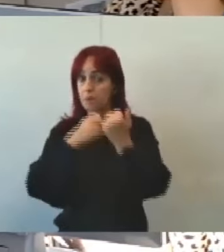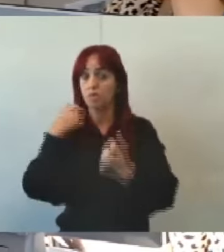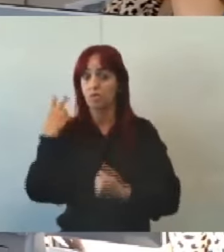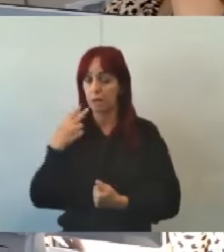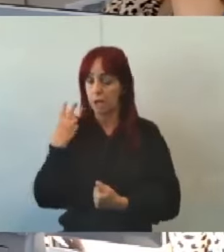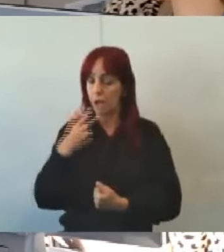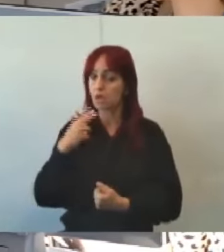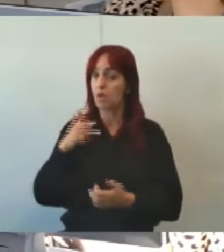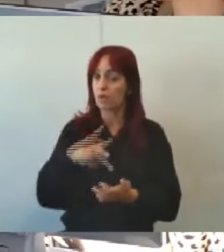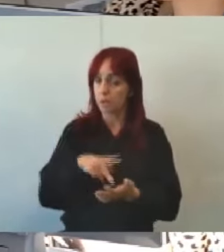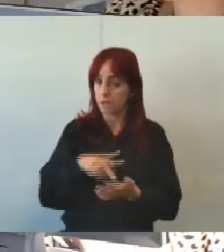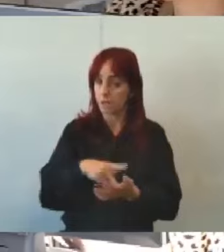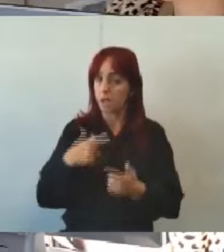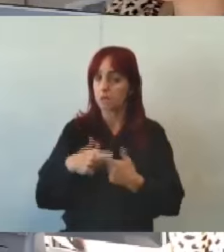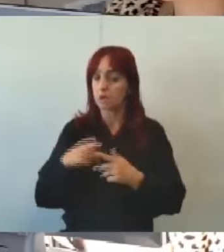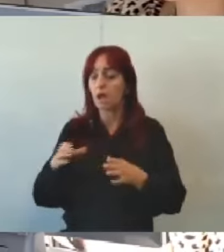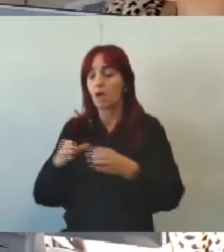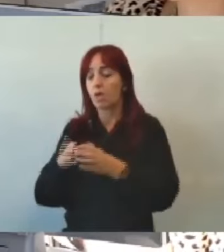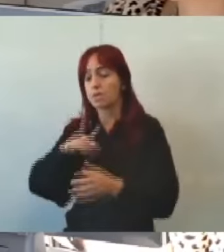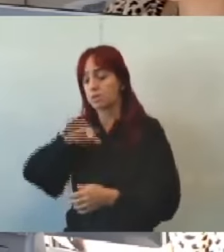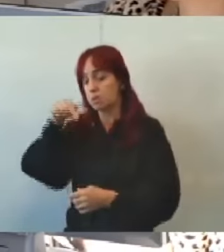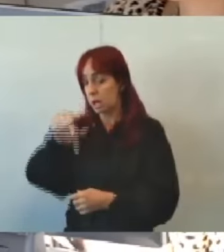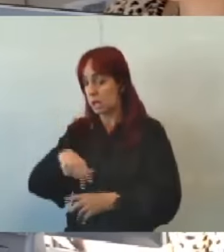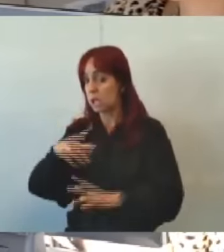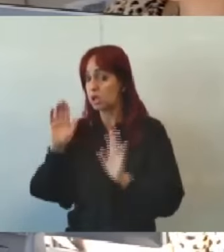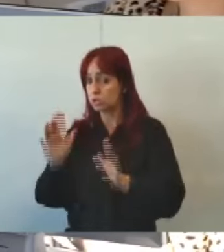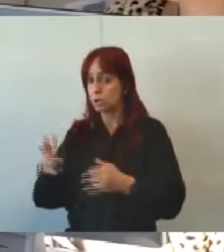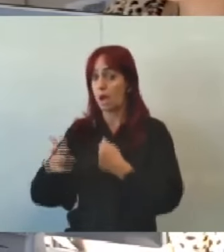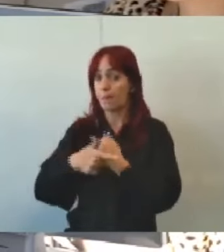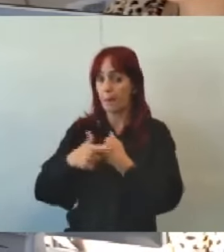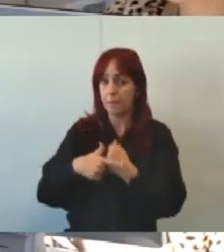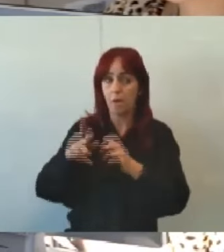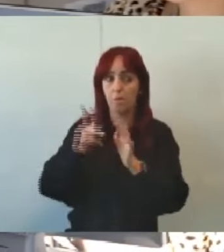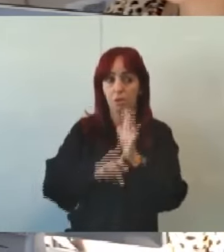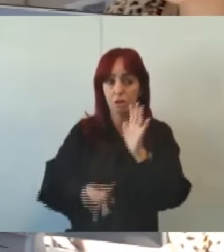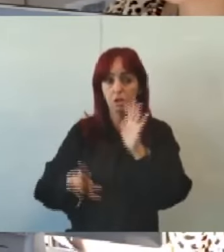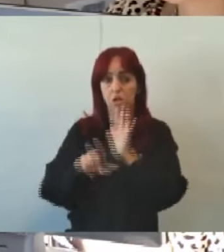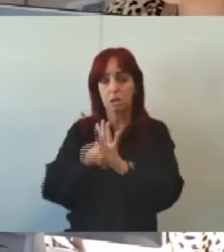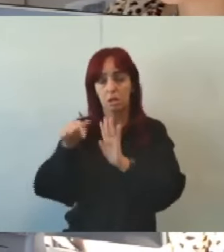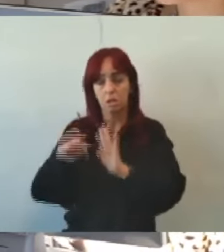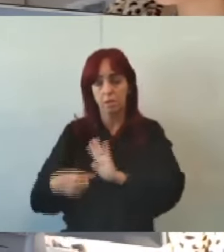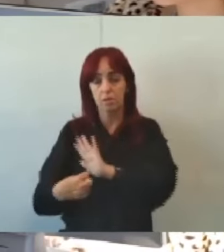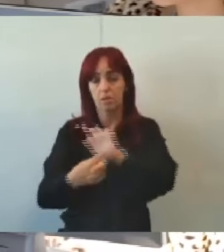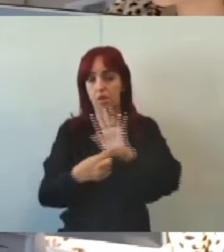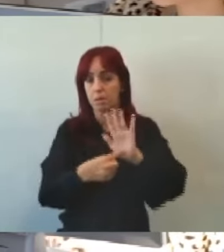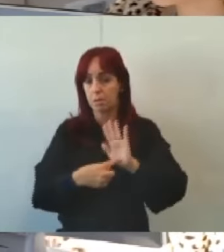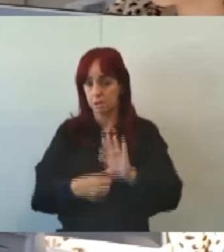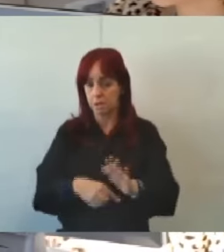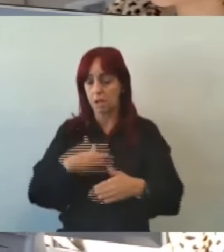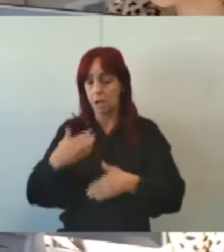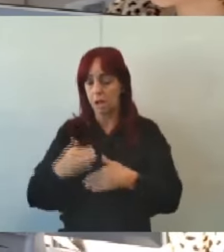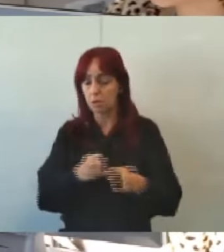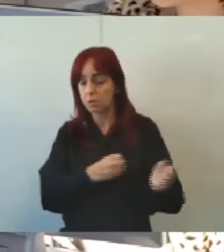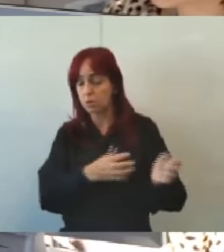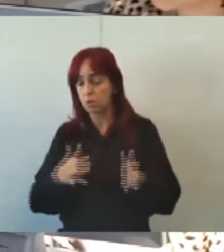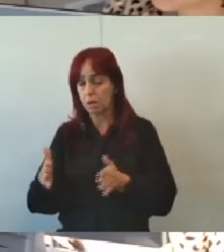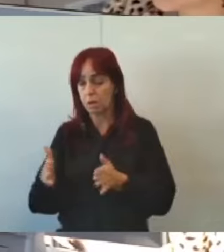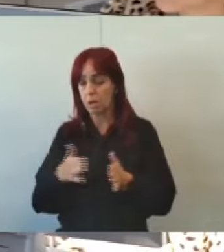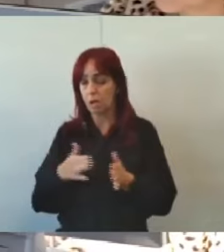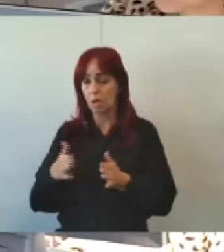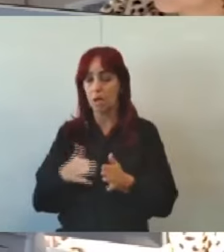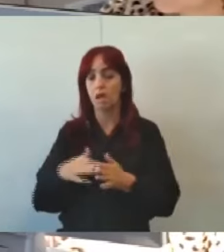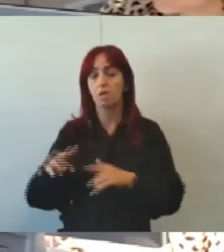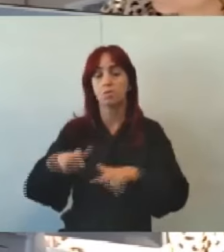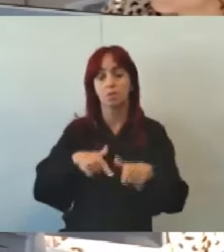a comissão está aqui nós fizemos nosso papel um projeto de lei que foi apresentado durante o trabalho